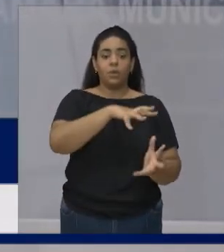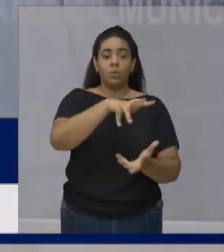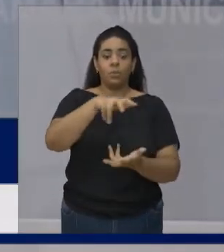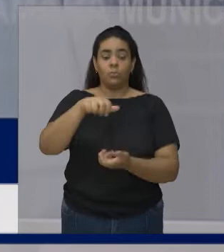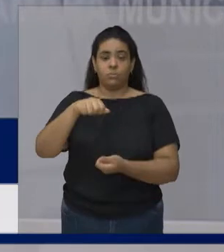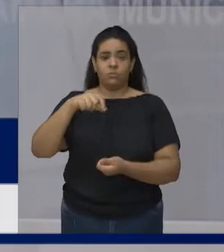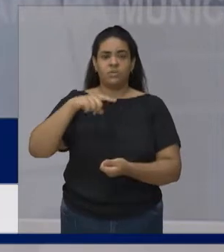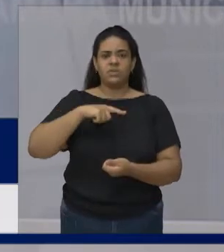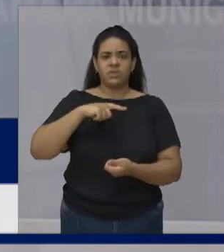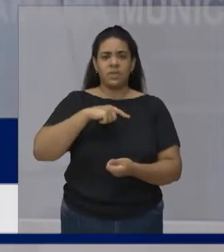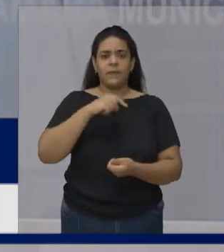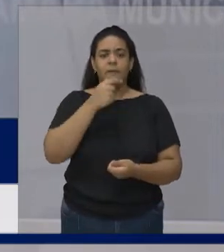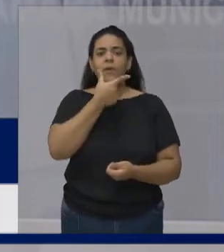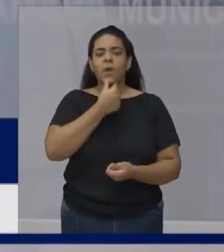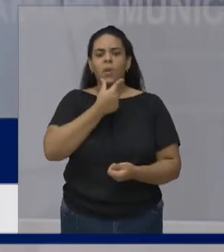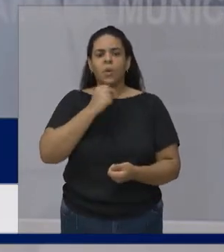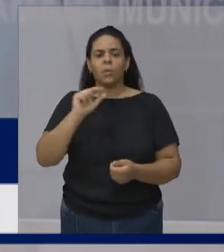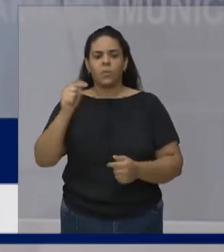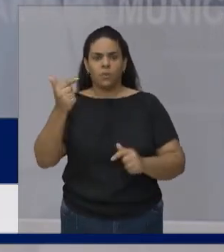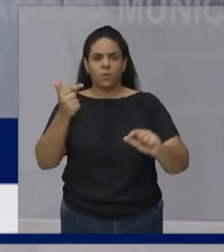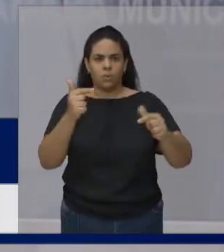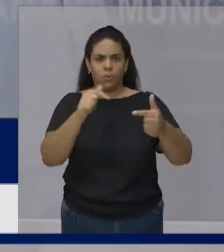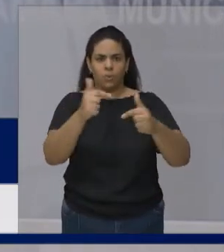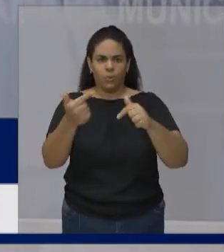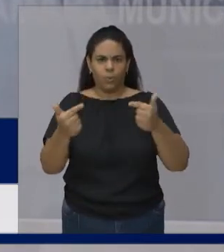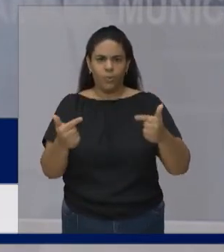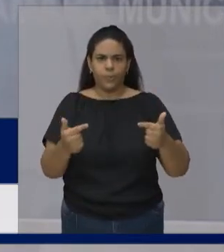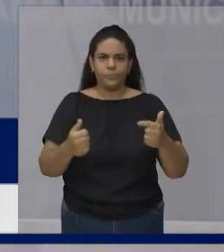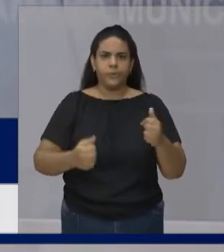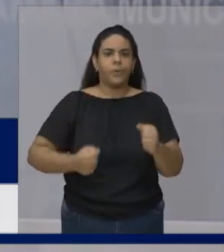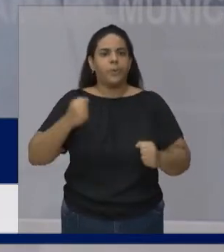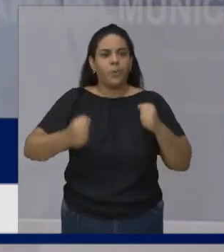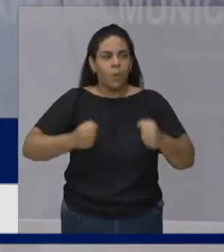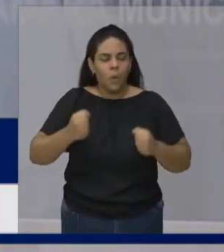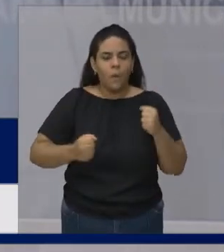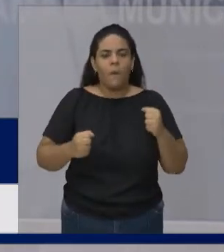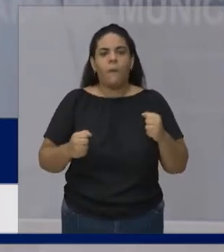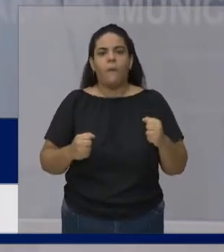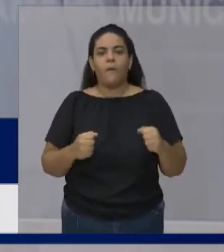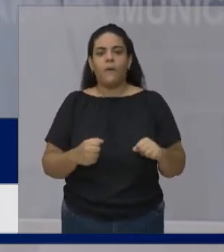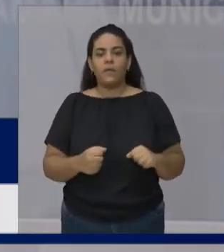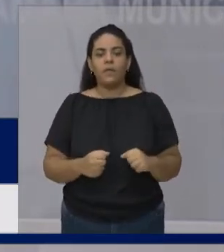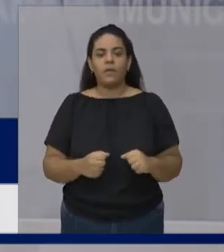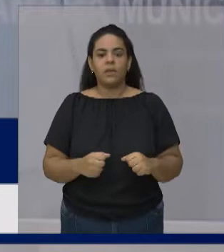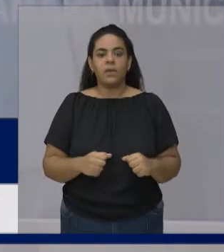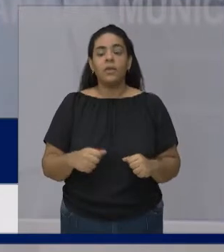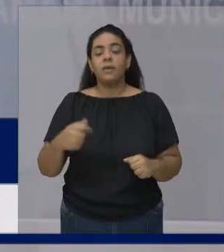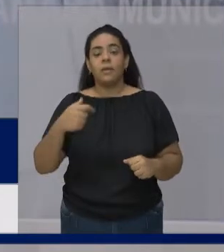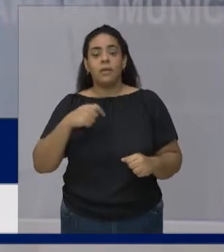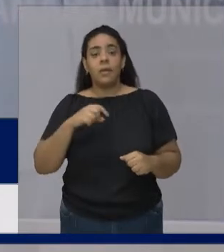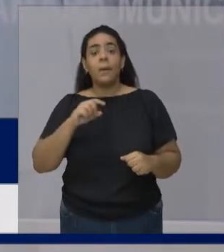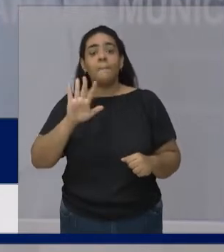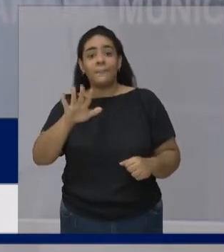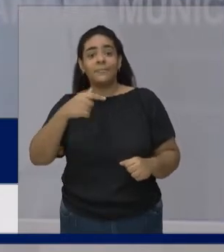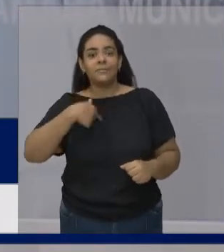Federer Que tem seis Djokovic e o Zambolt Que tem quatro E sou eu Depois que tenho três